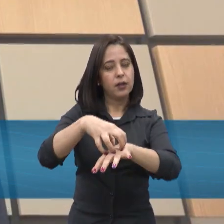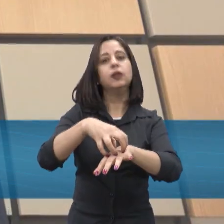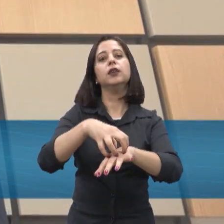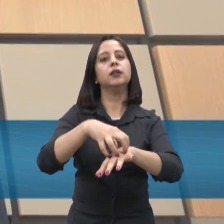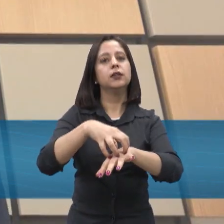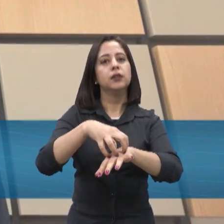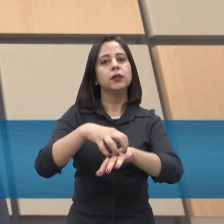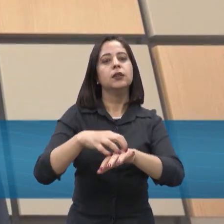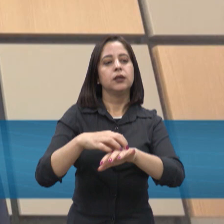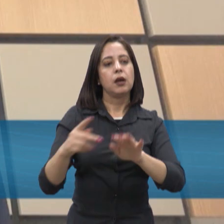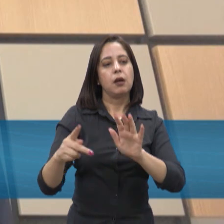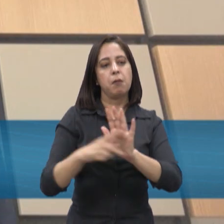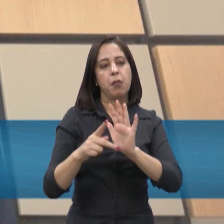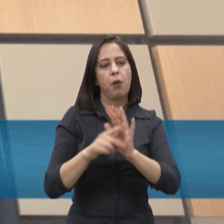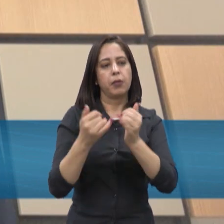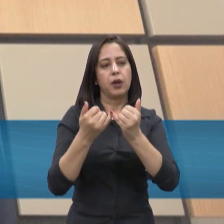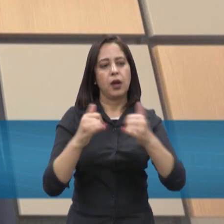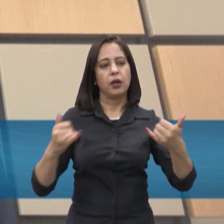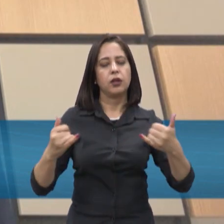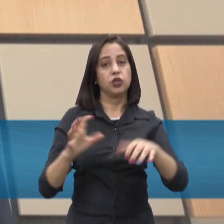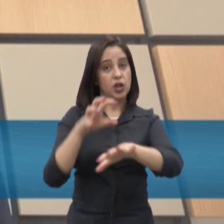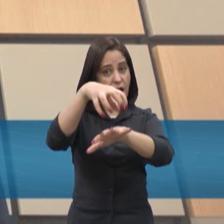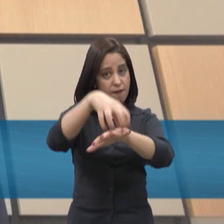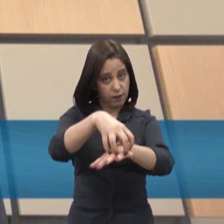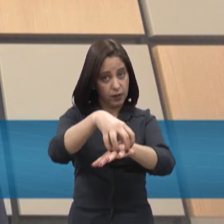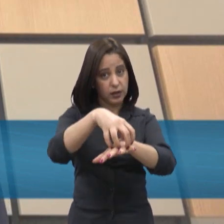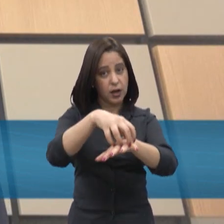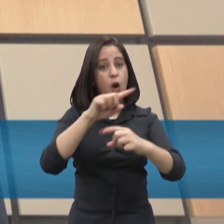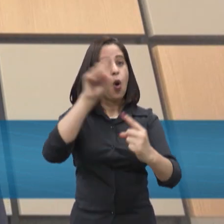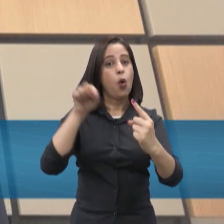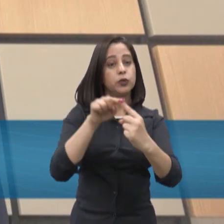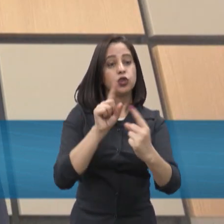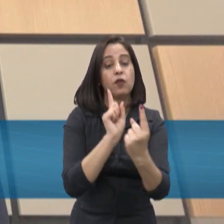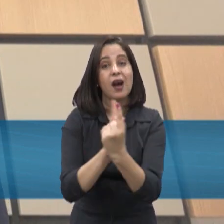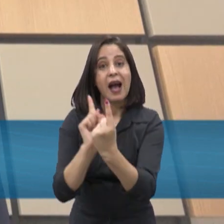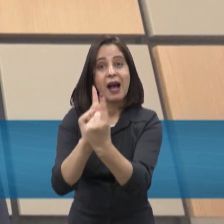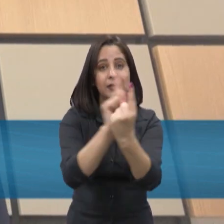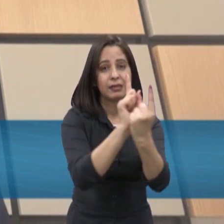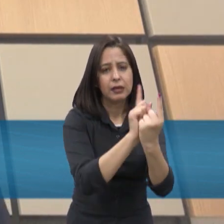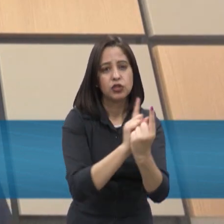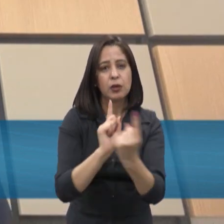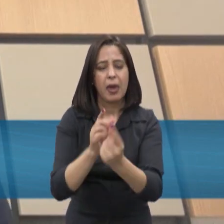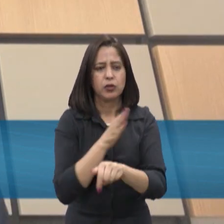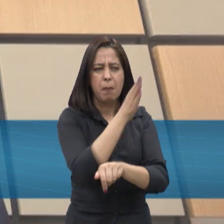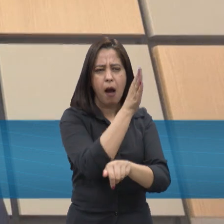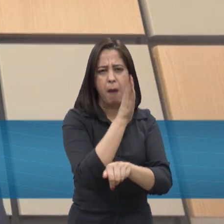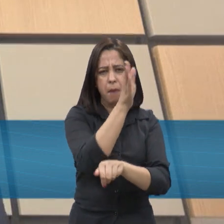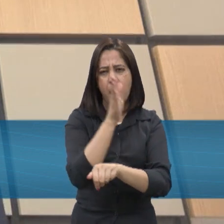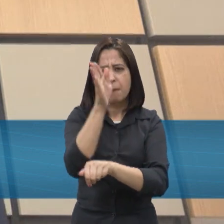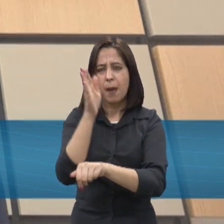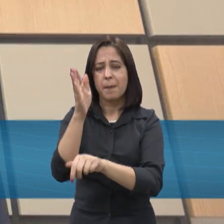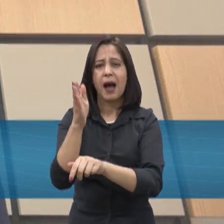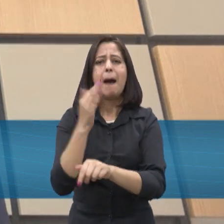chamamos aqui, que é uma unidade móvel, né, de atendimento que vai até, principalmente em locais mais